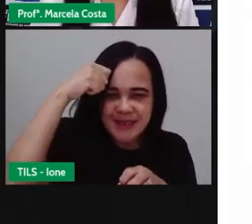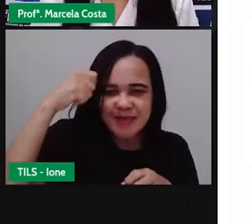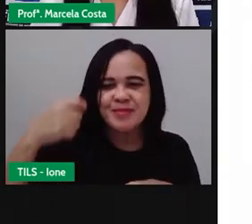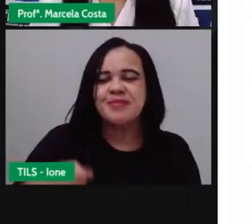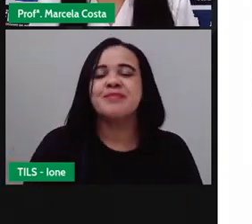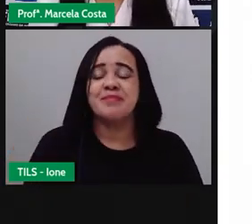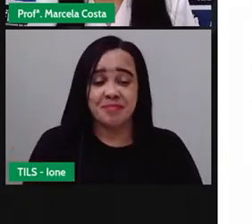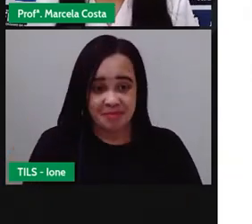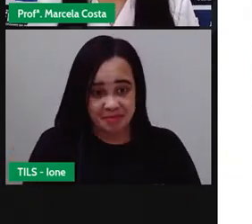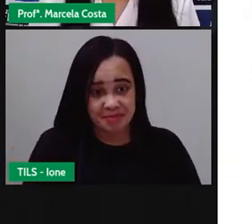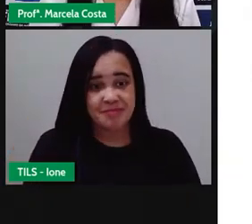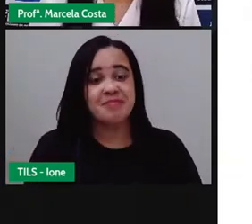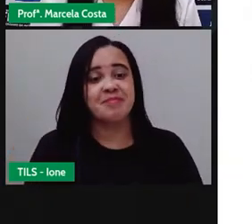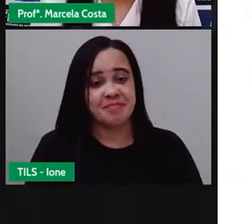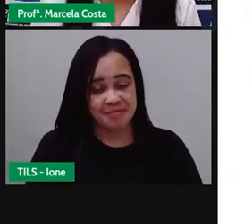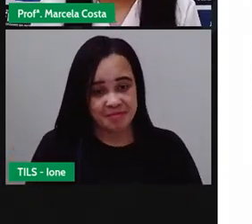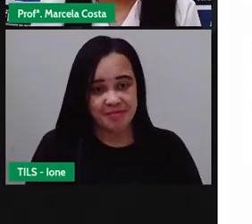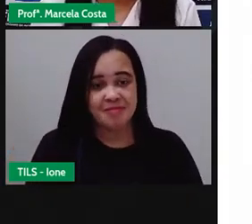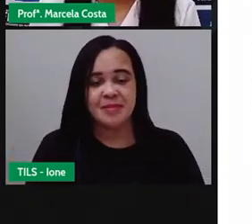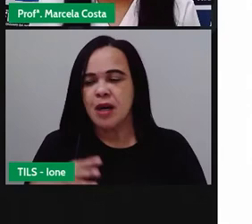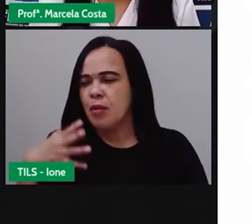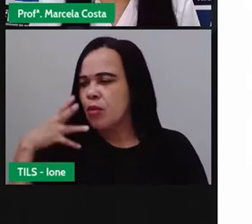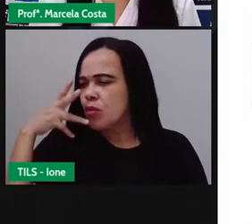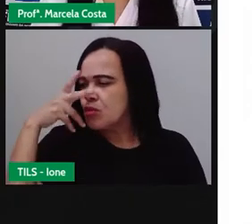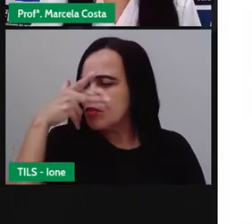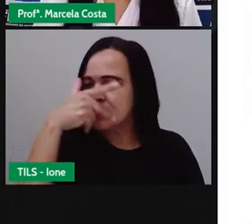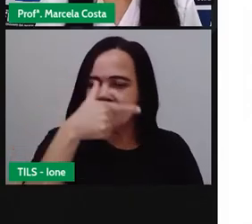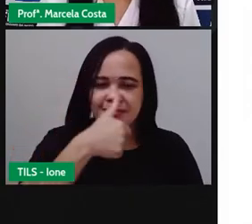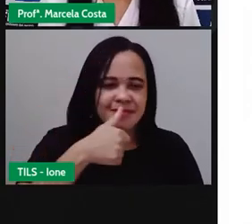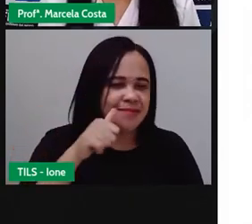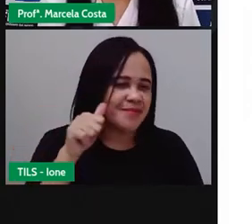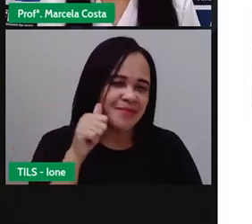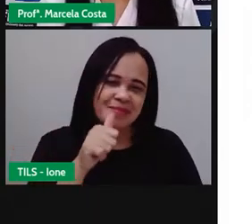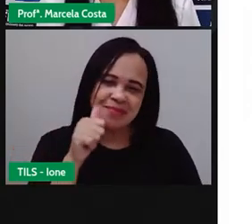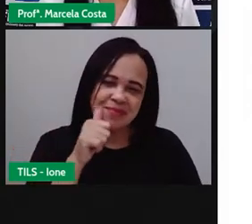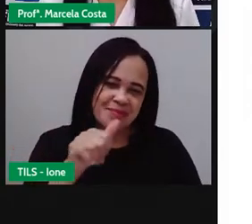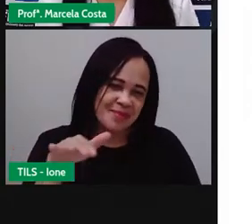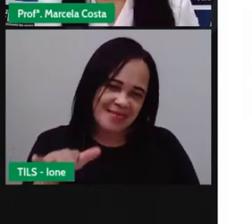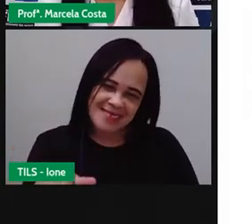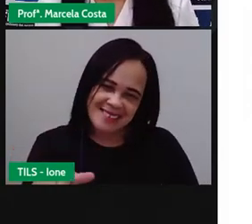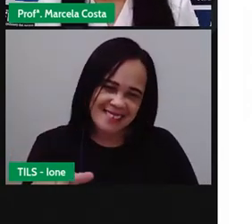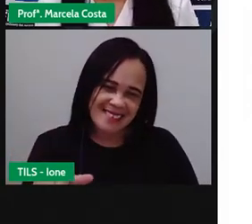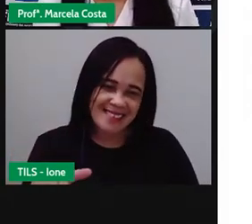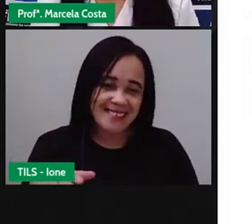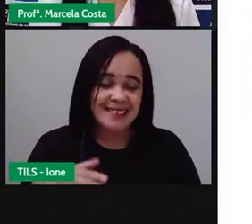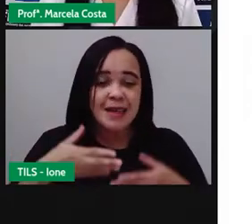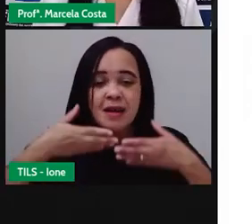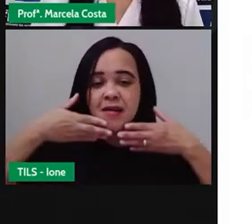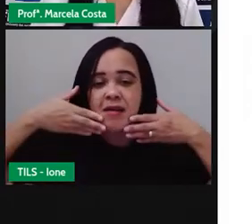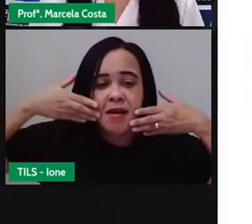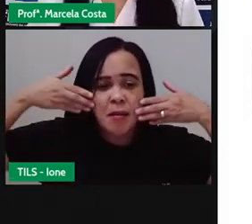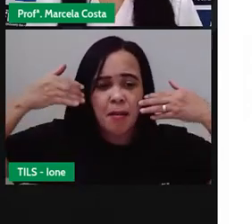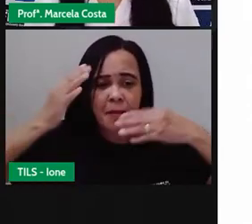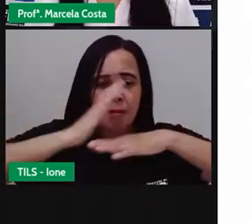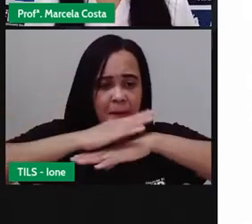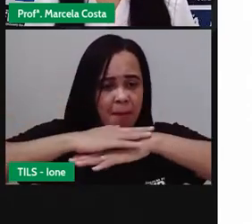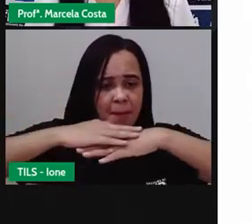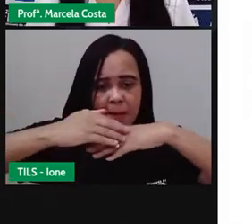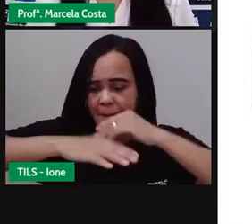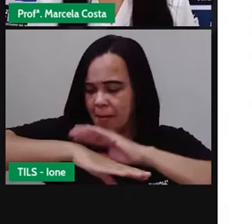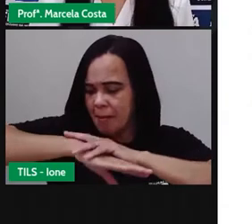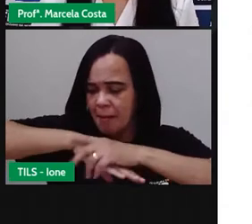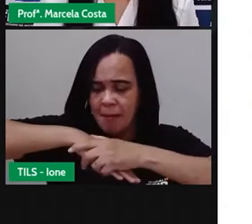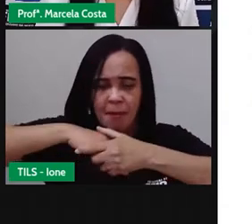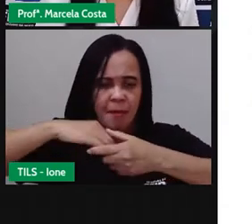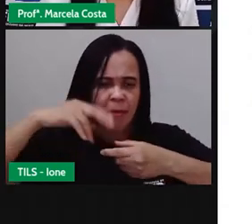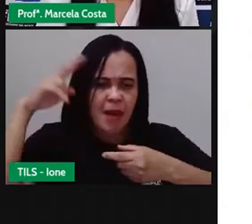Era realmente uma menina muito bonita. E a pele dela, como era? Vocês lembram?